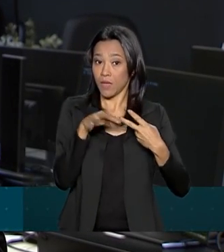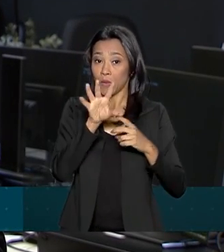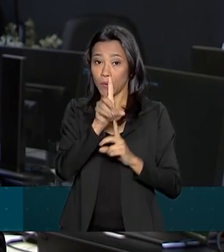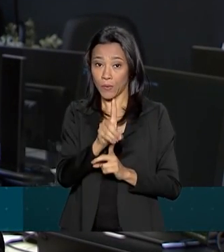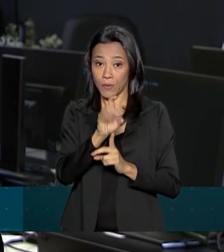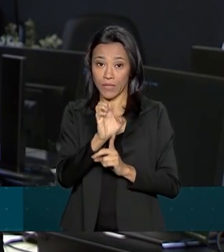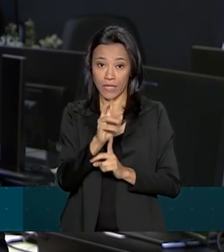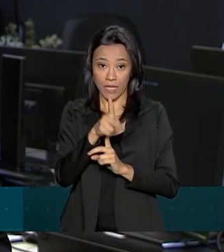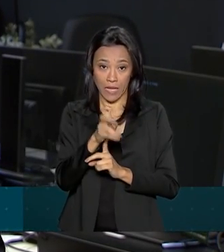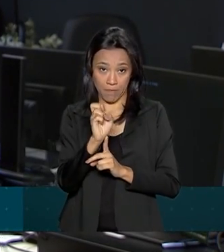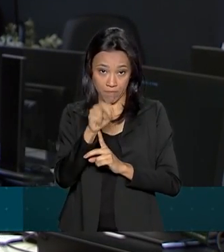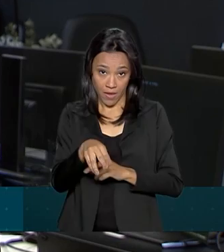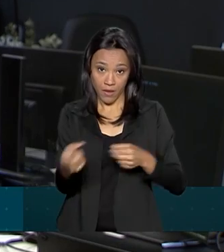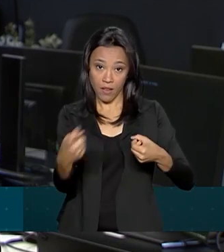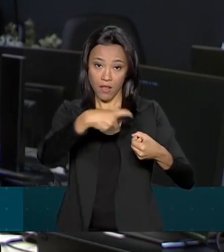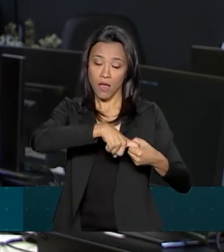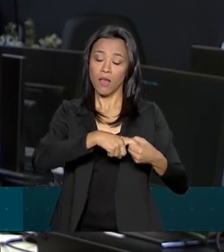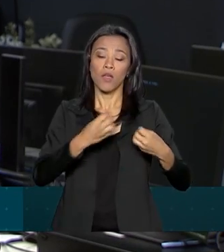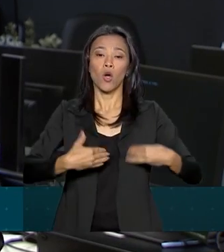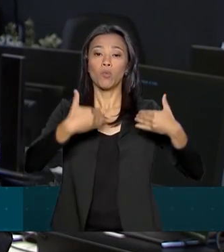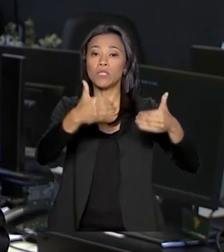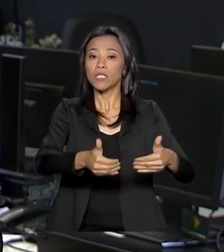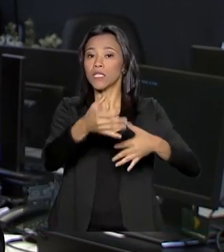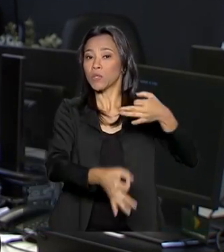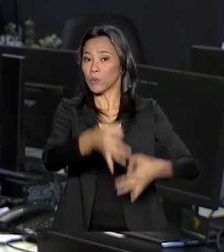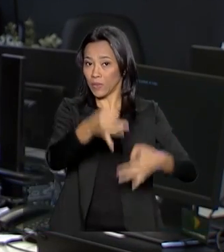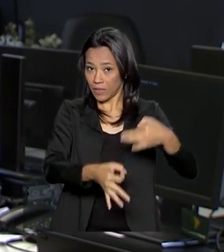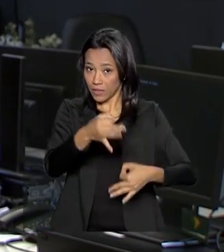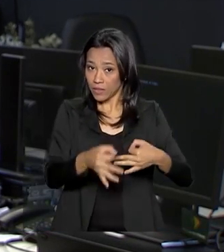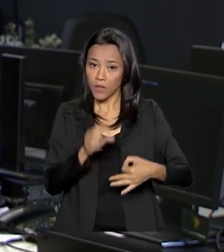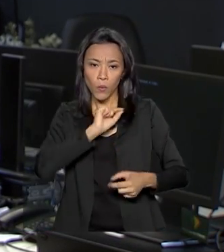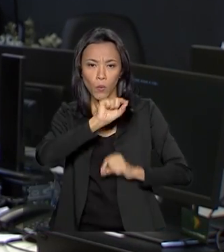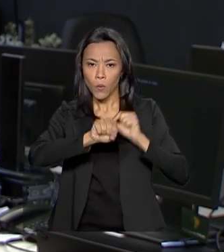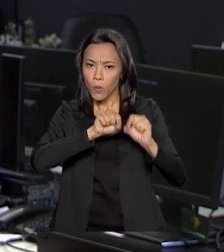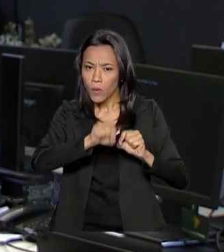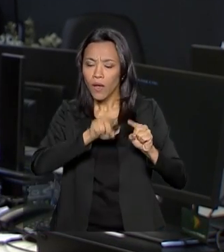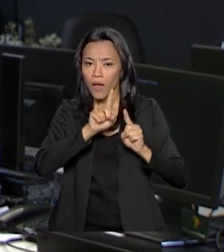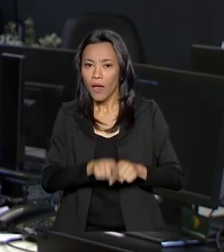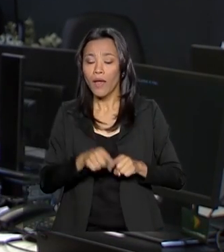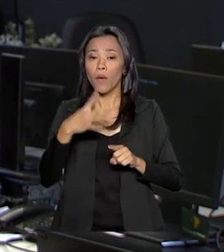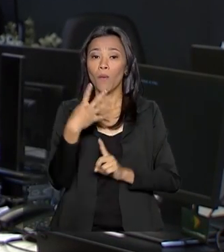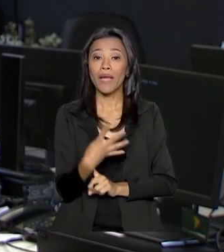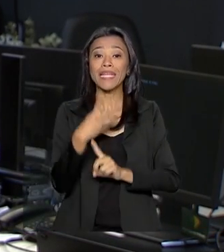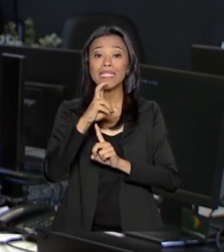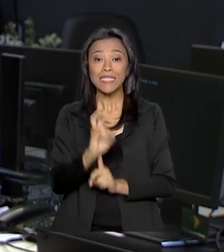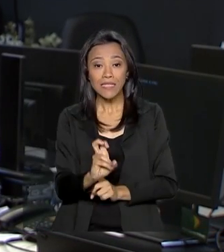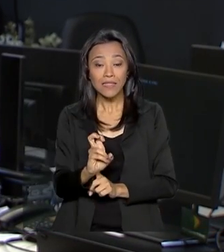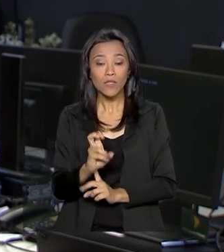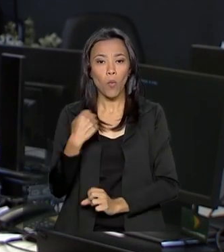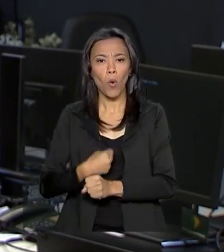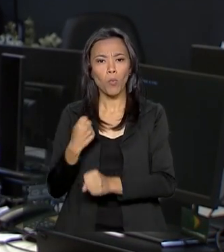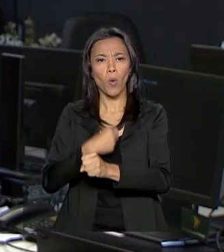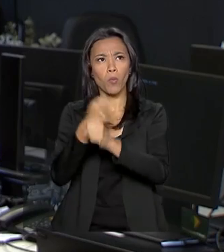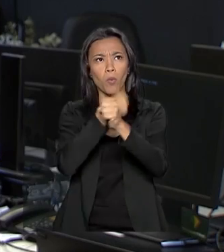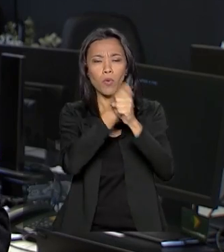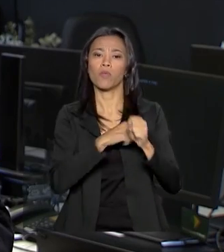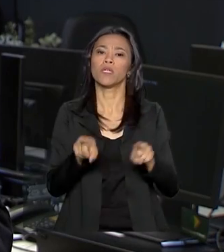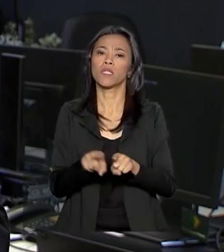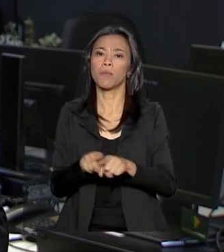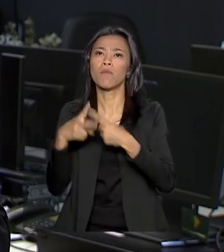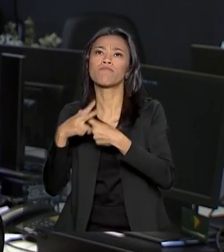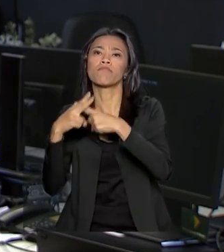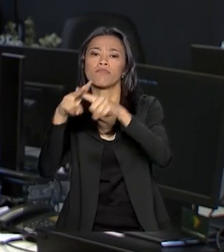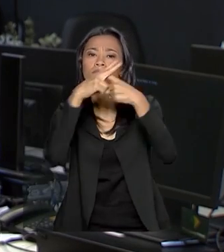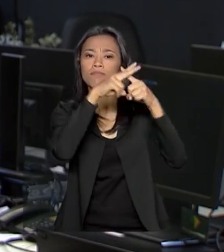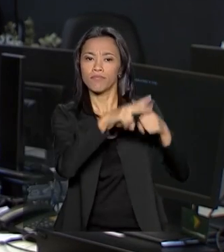ligado ao Ministério da Justiça e Segurança Pública, é baseada na execução de 45 obras para a construção e reformas de presídios em